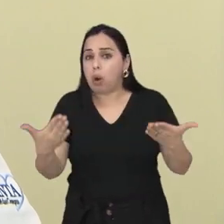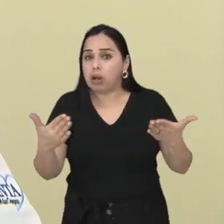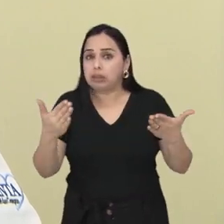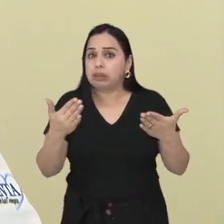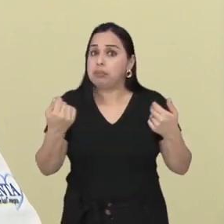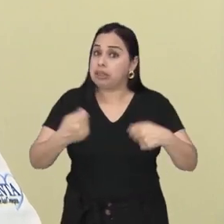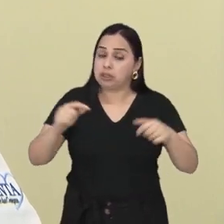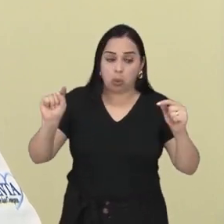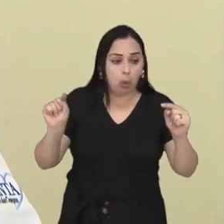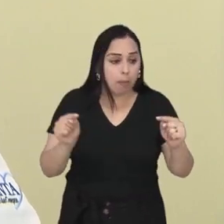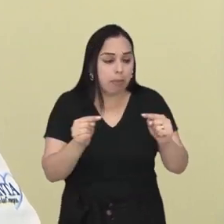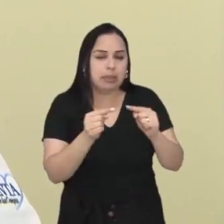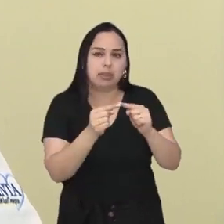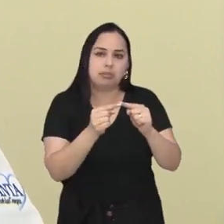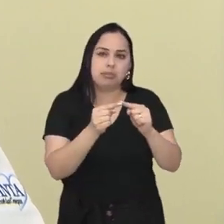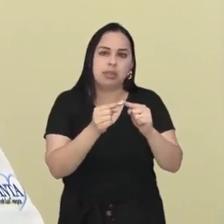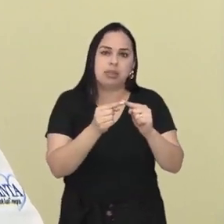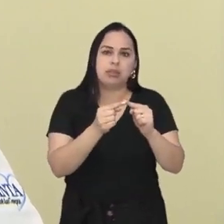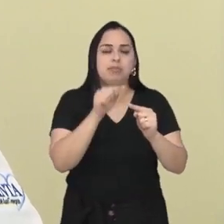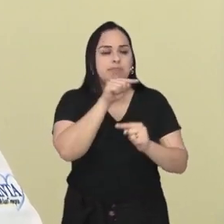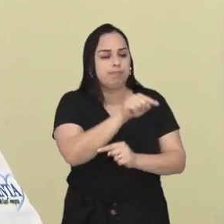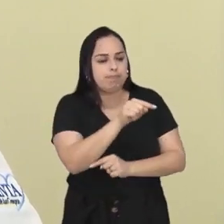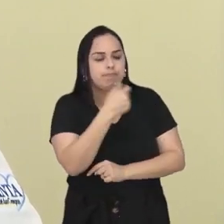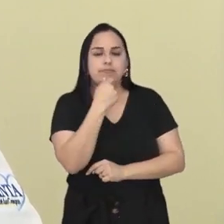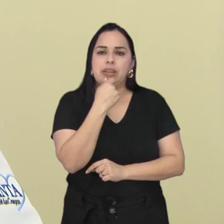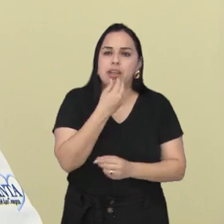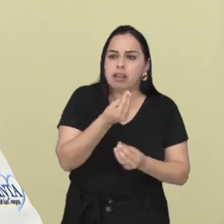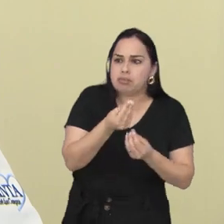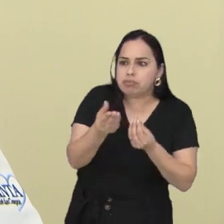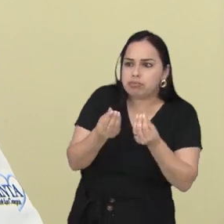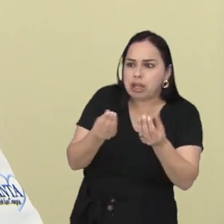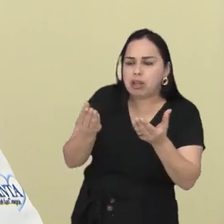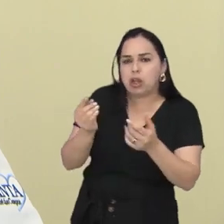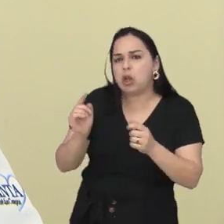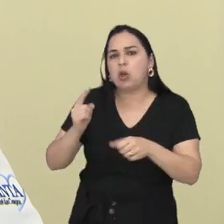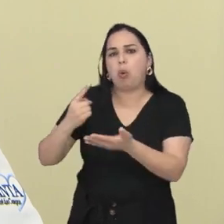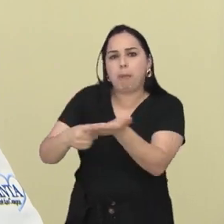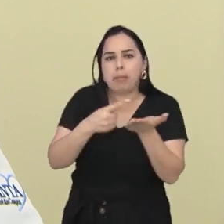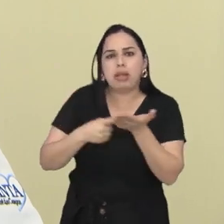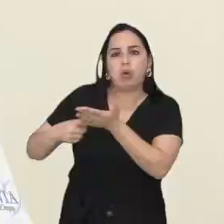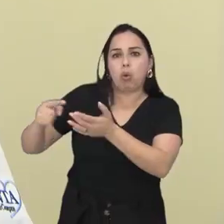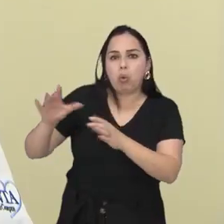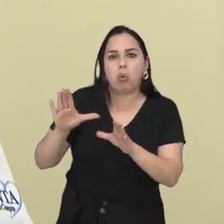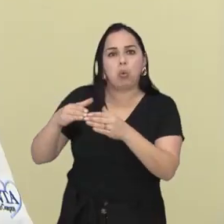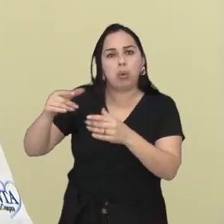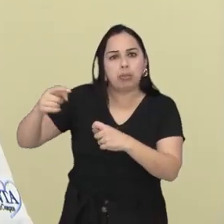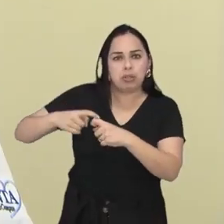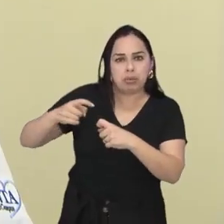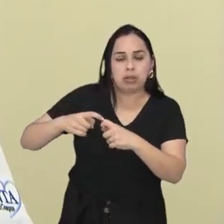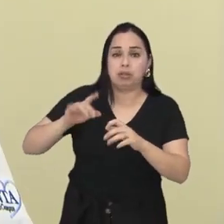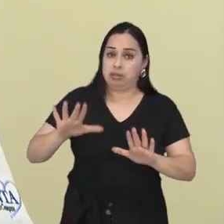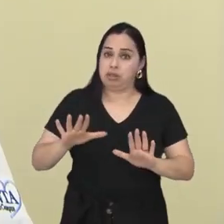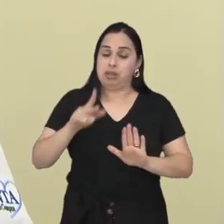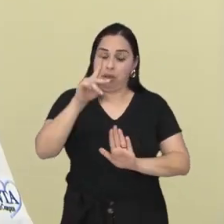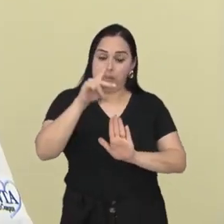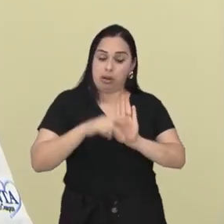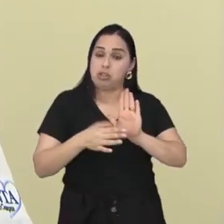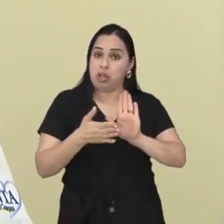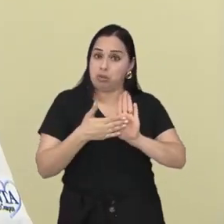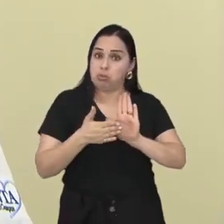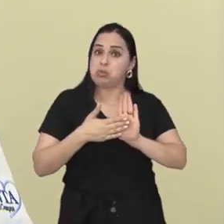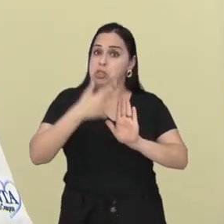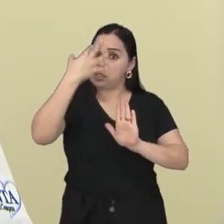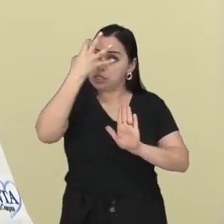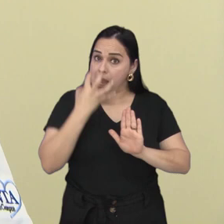E daí então são ofertados para as equipes de acordo aos critérios de gravidade. Um programa sólido, um